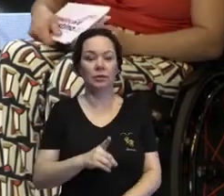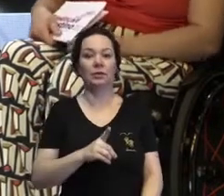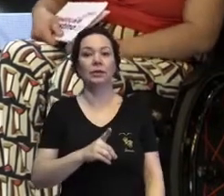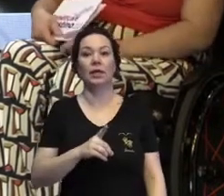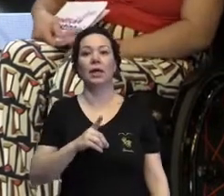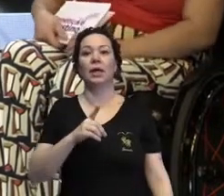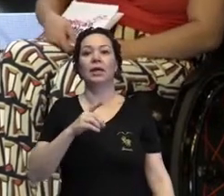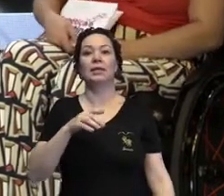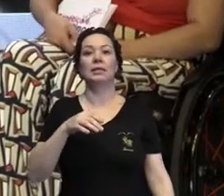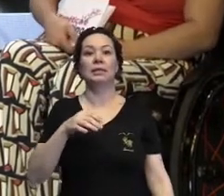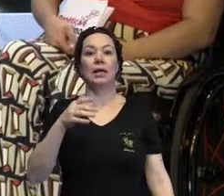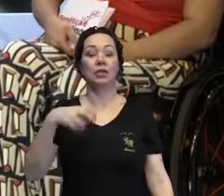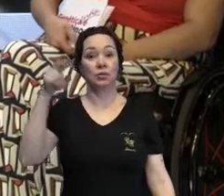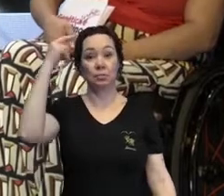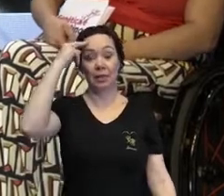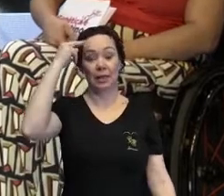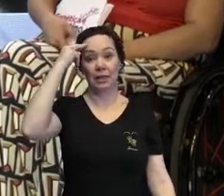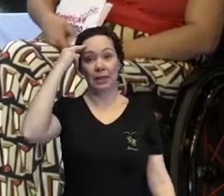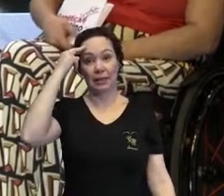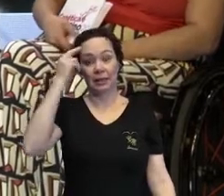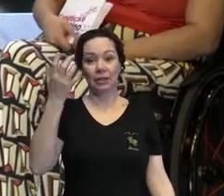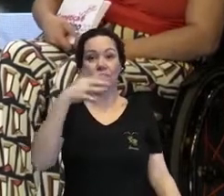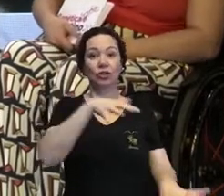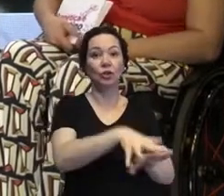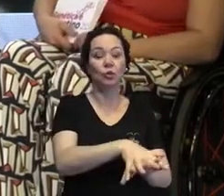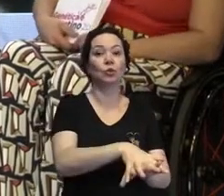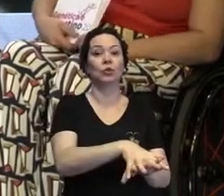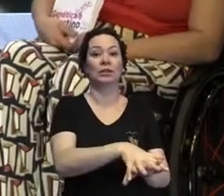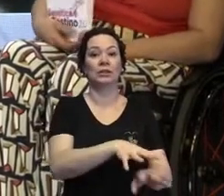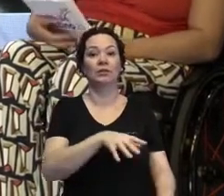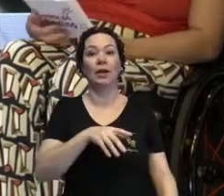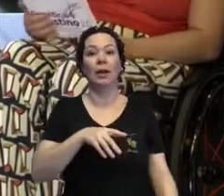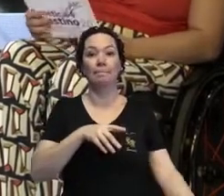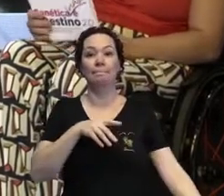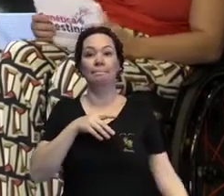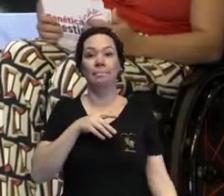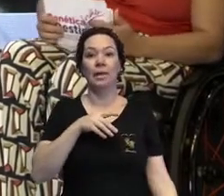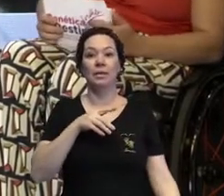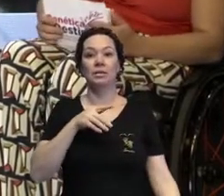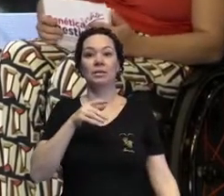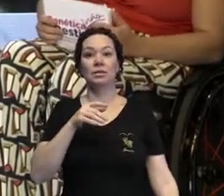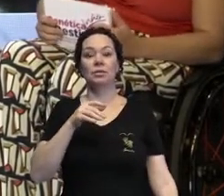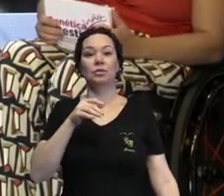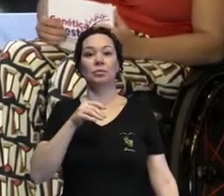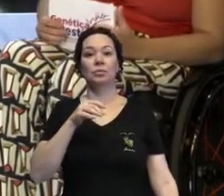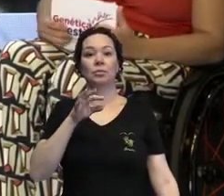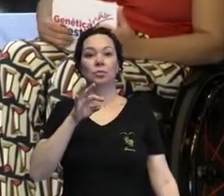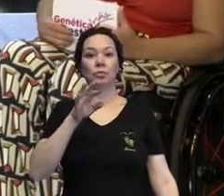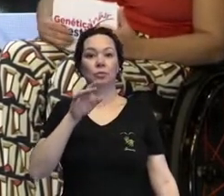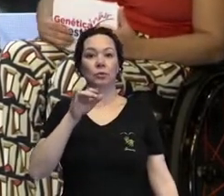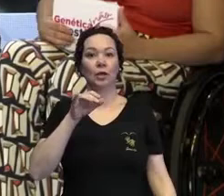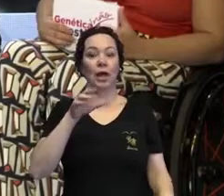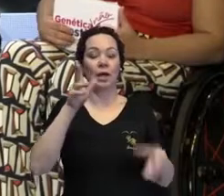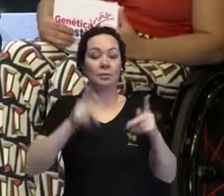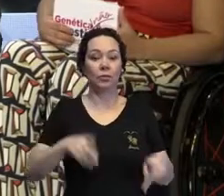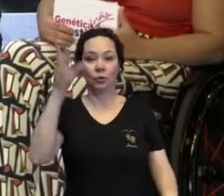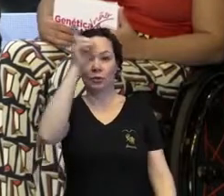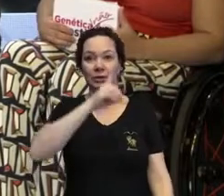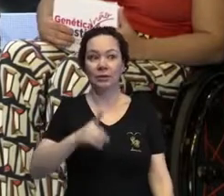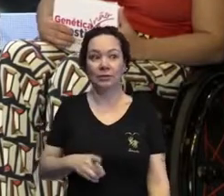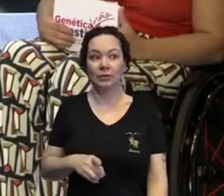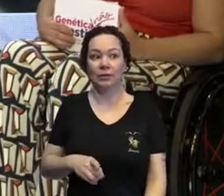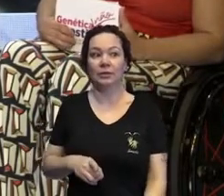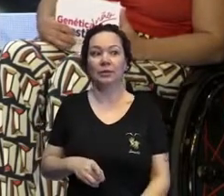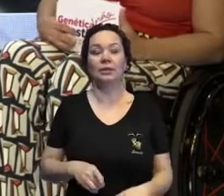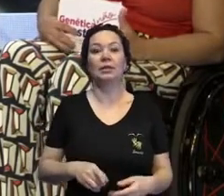que é uma mentalidade inclusiva, né, melhorar a forma como a gente enxerga. Porque muitas vezes as pessoas com deficiência, elas são vistas com pena,